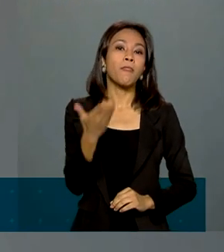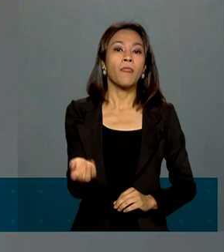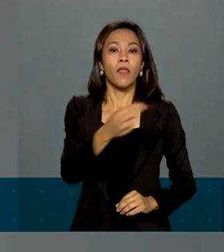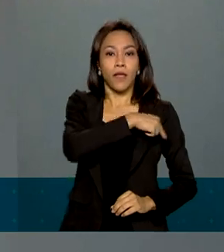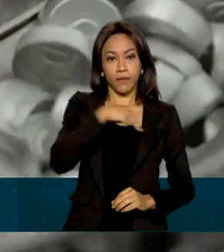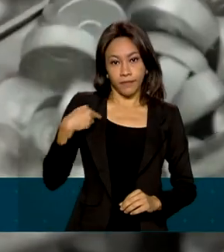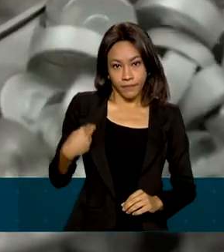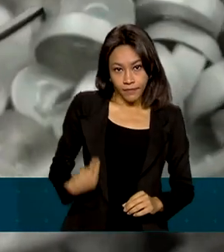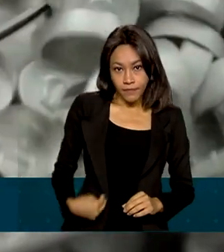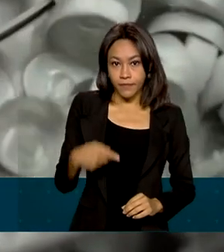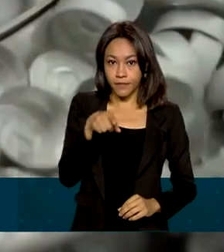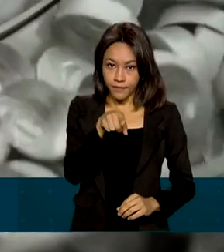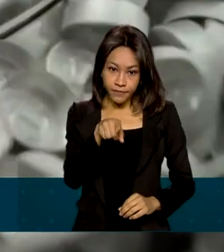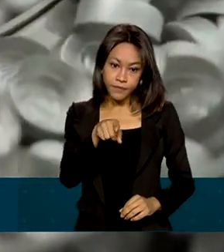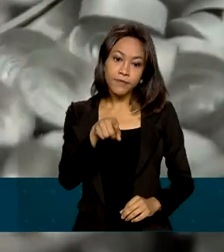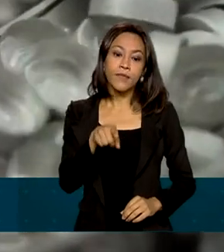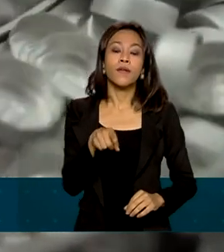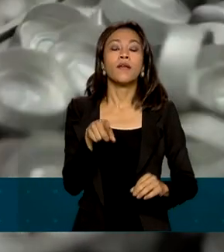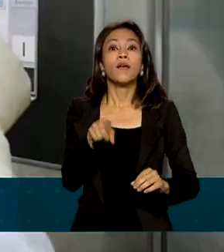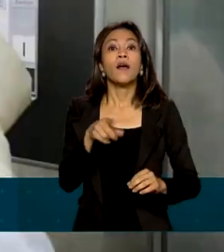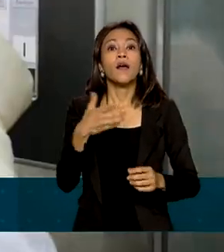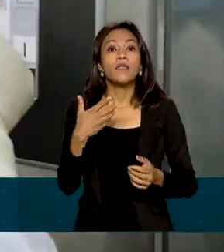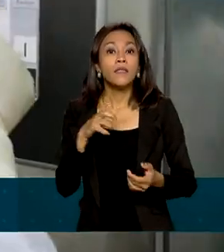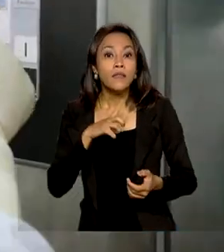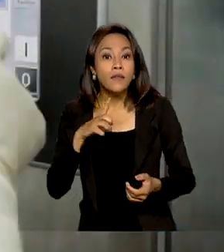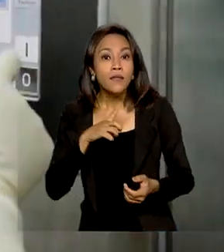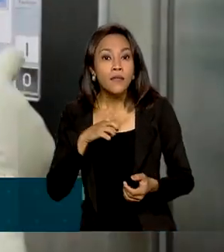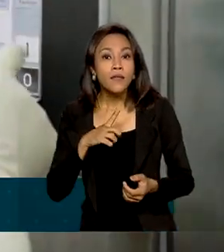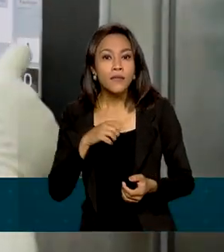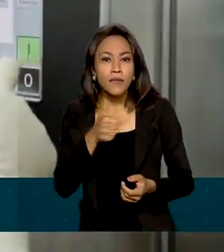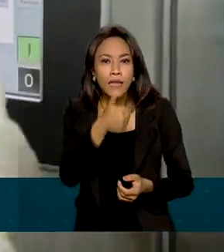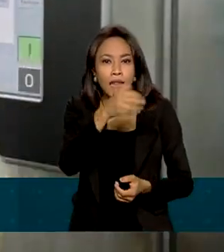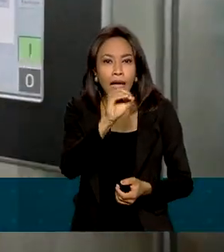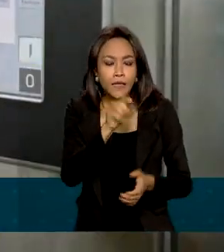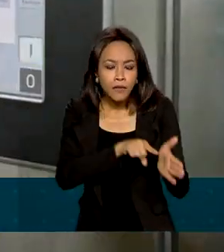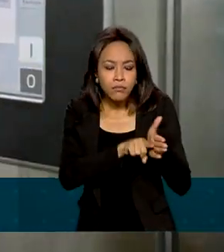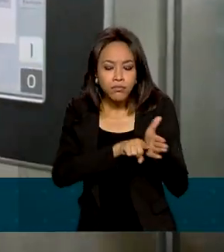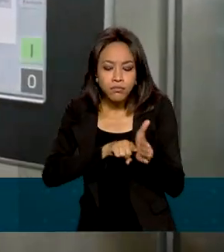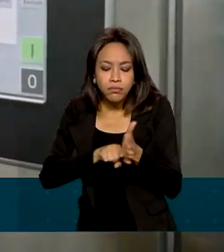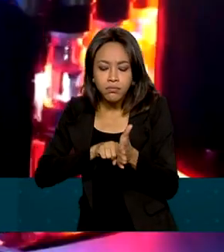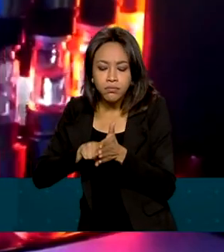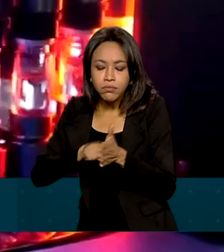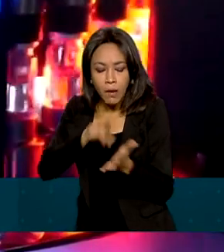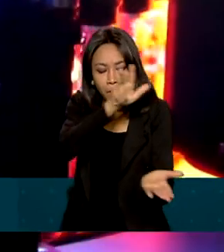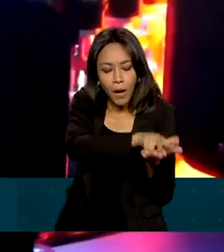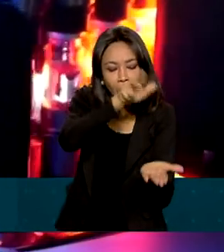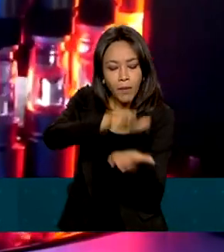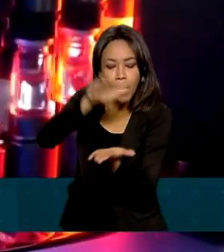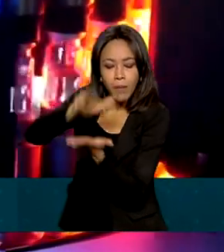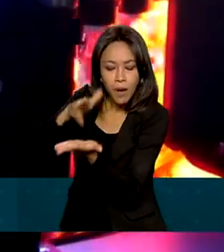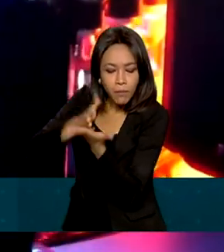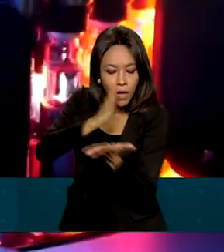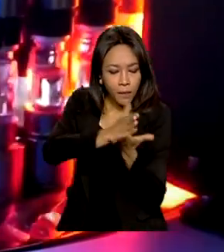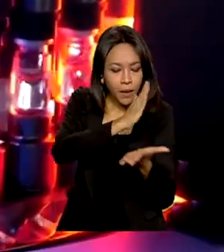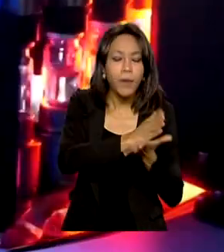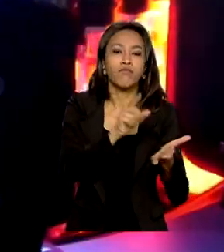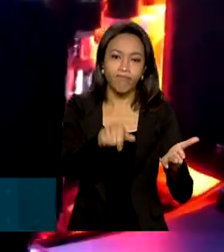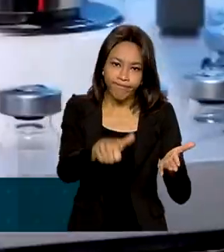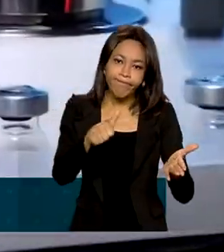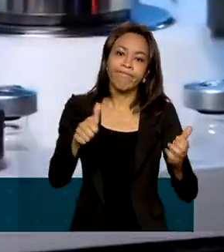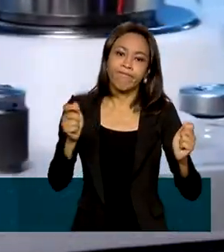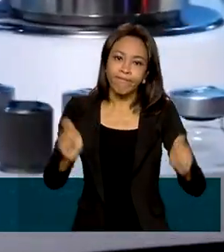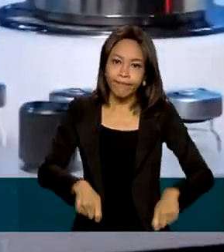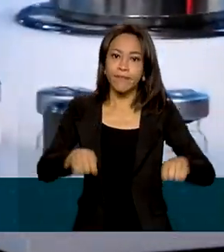fabricante da chinesa Coronavac, apresentou mais de 10 estudos que validaram o uso da vacinação em crianças e